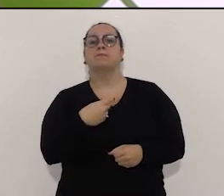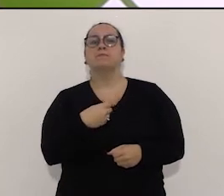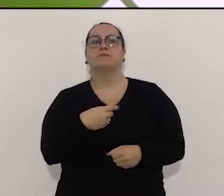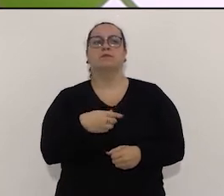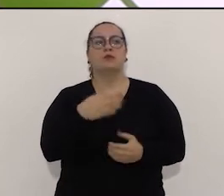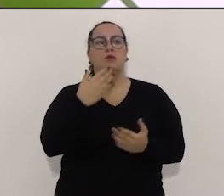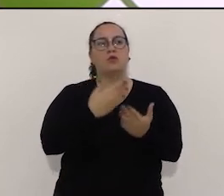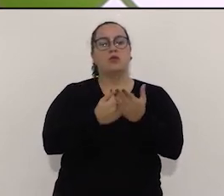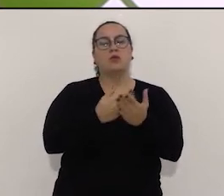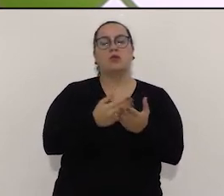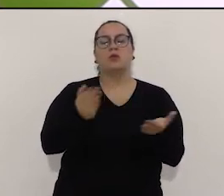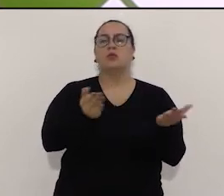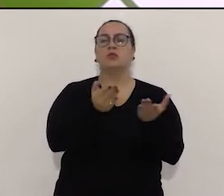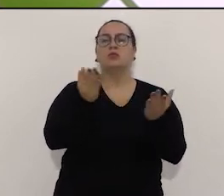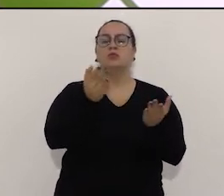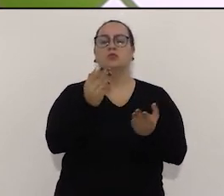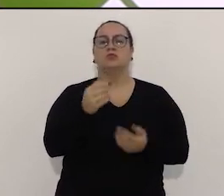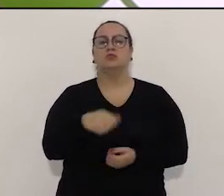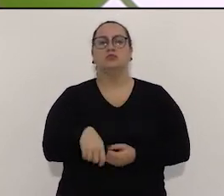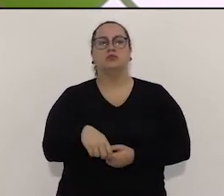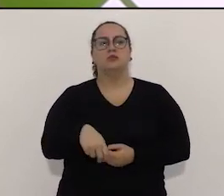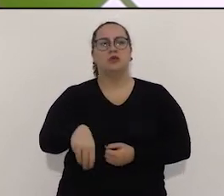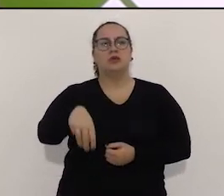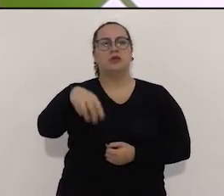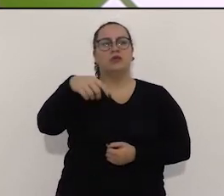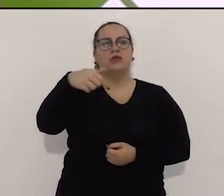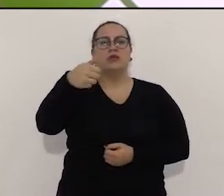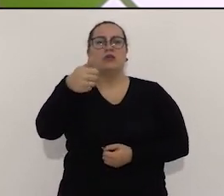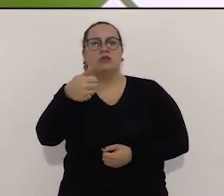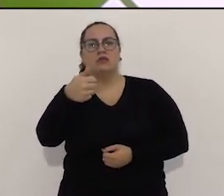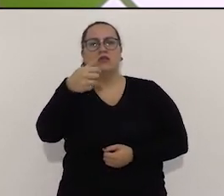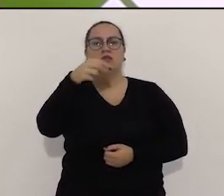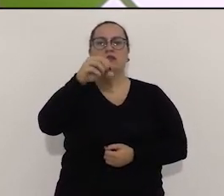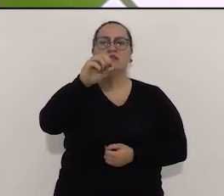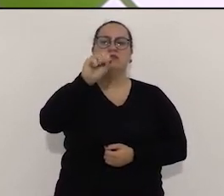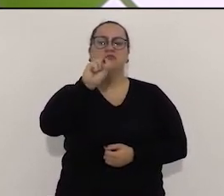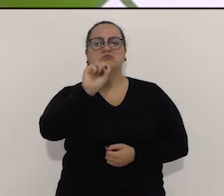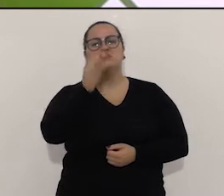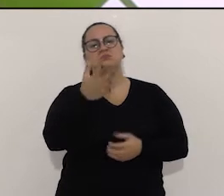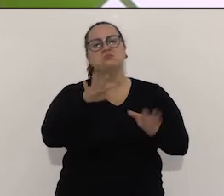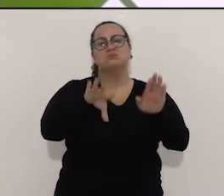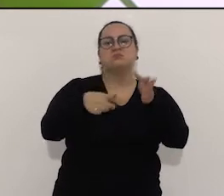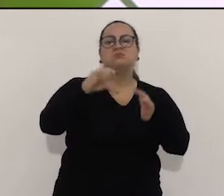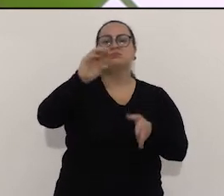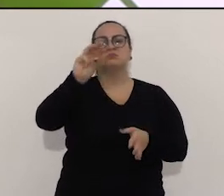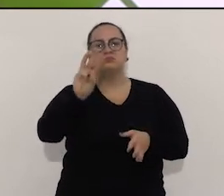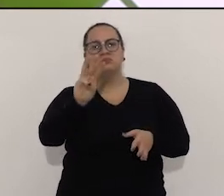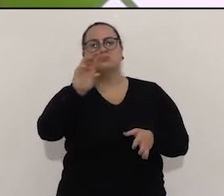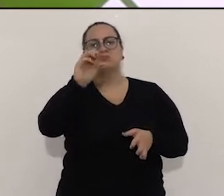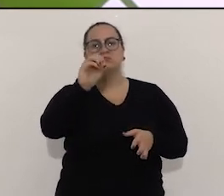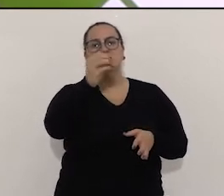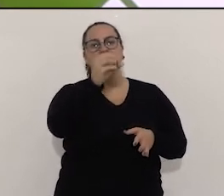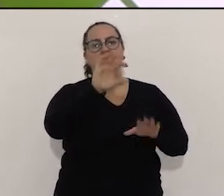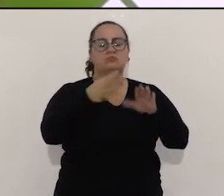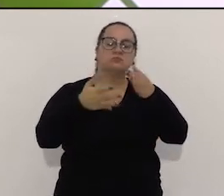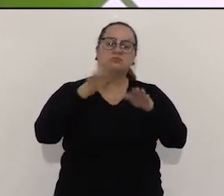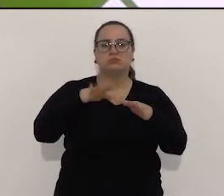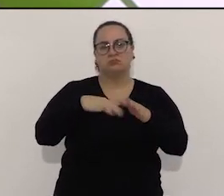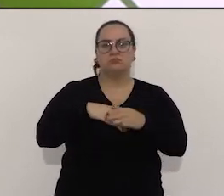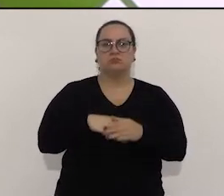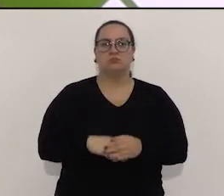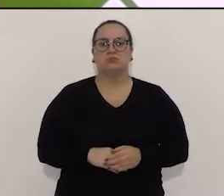é que a máquina pública, que deve ter entre 2.700 a 3.000 funcionários. A gente não tem o domínio total disso, a transparência está lá.